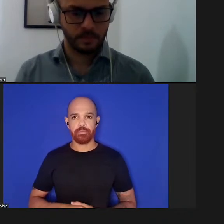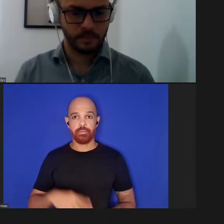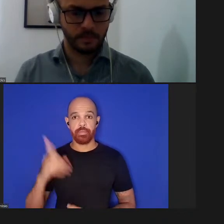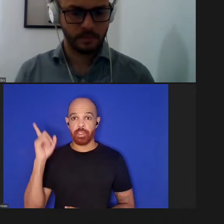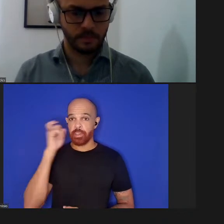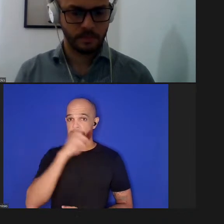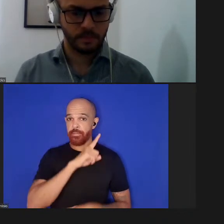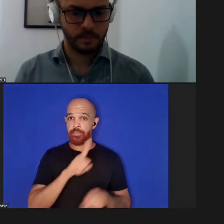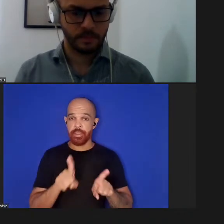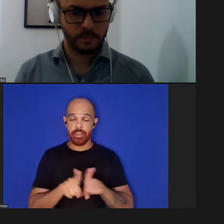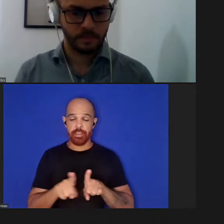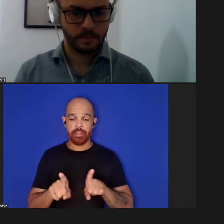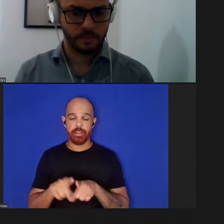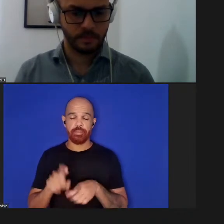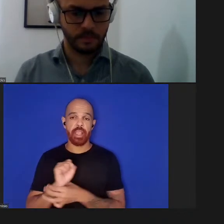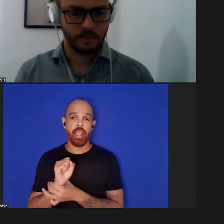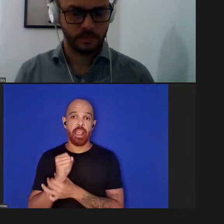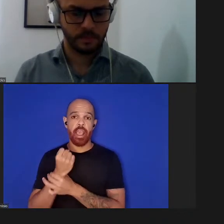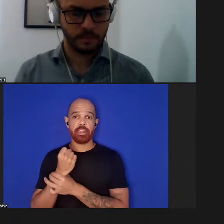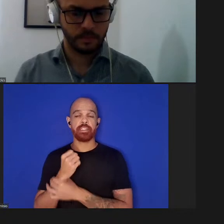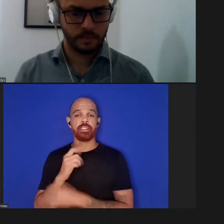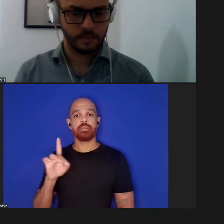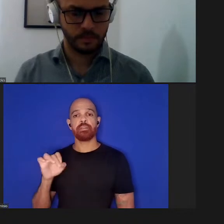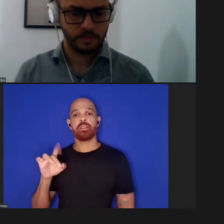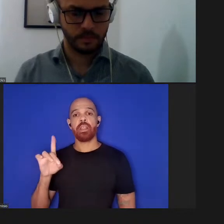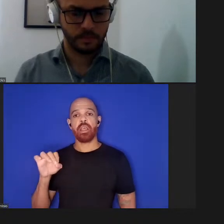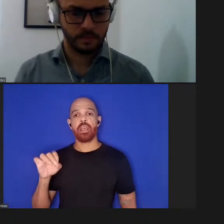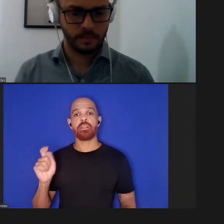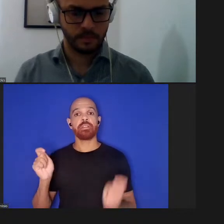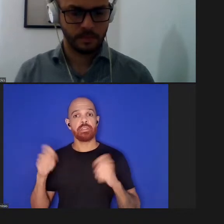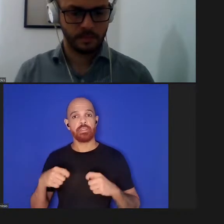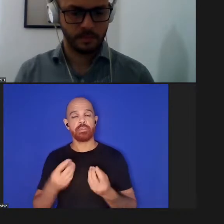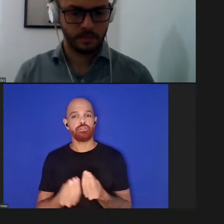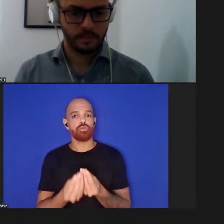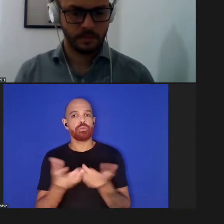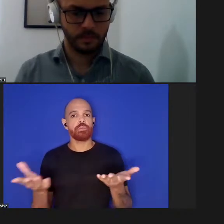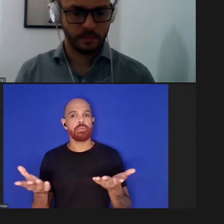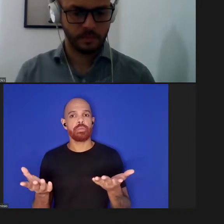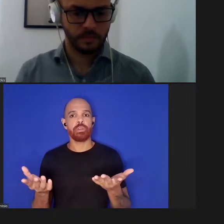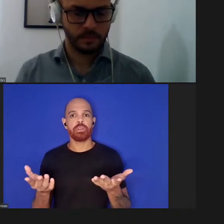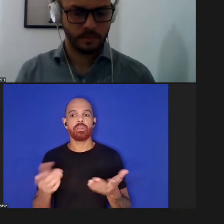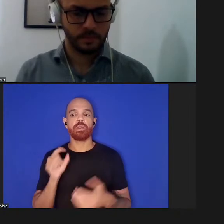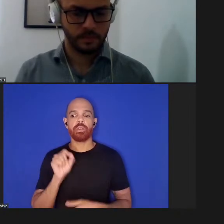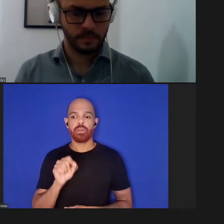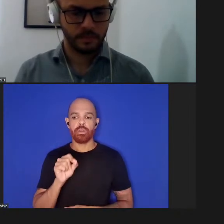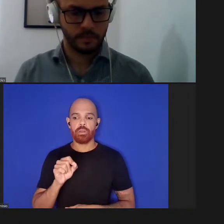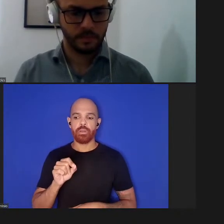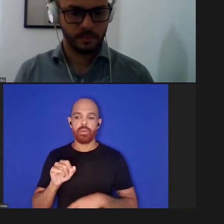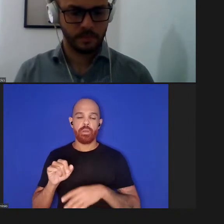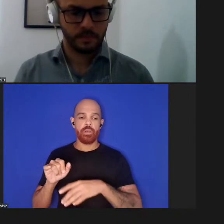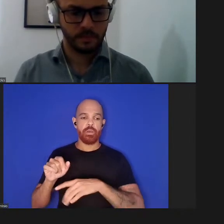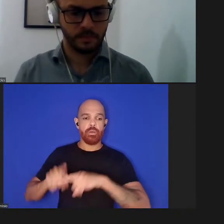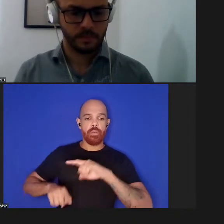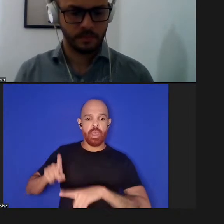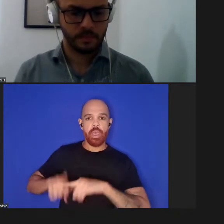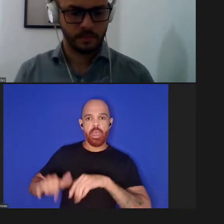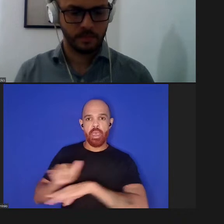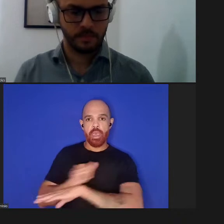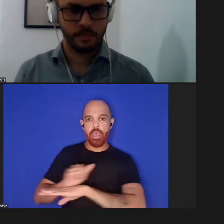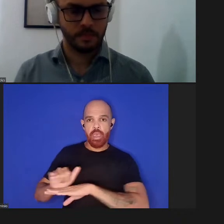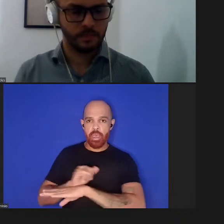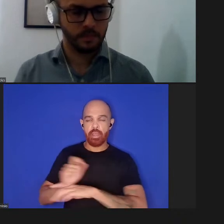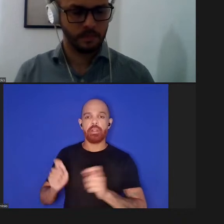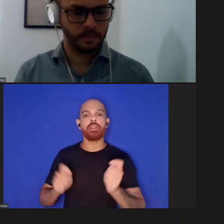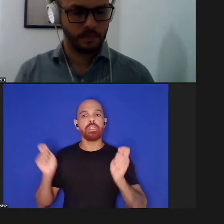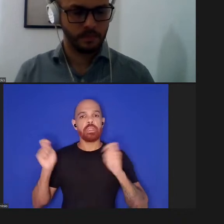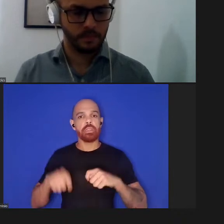é garantir também que os dados possam estar disponíveis e que os métodos também possam ser